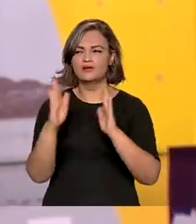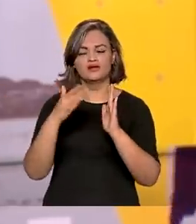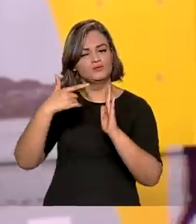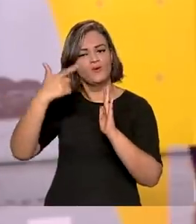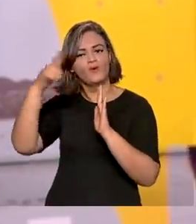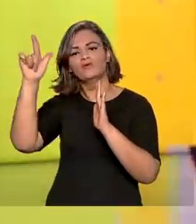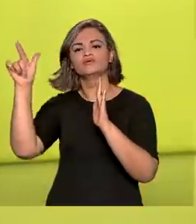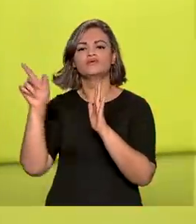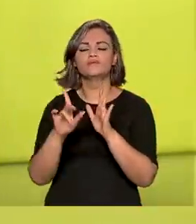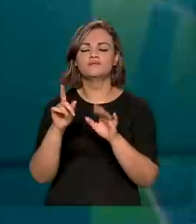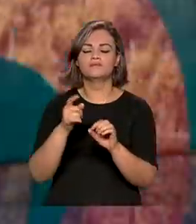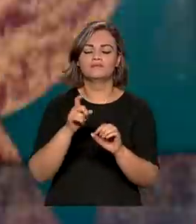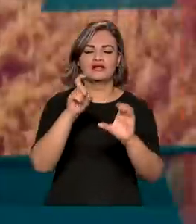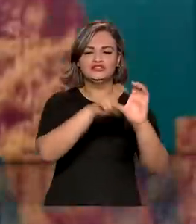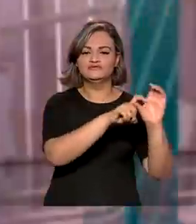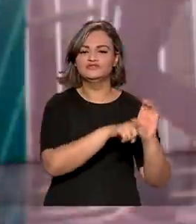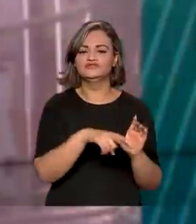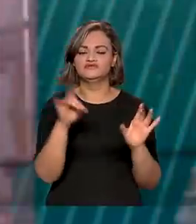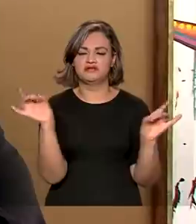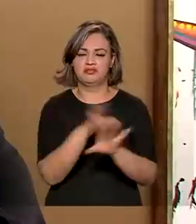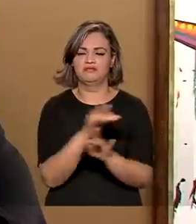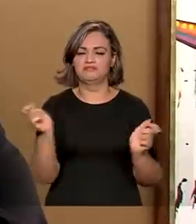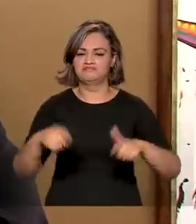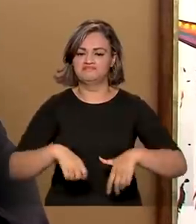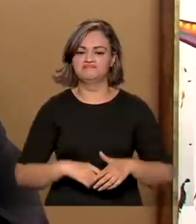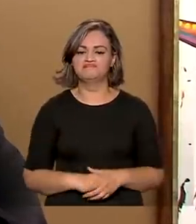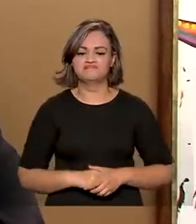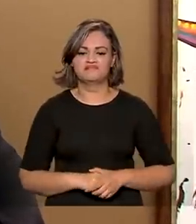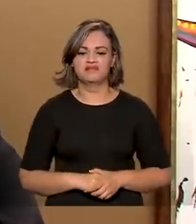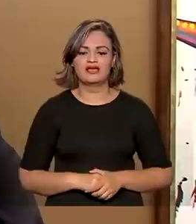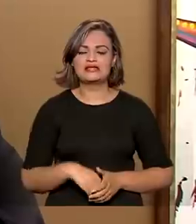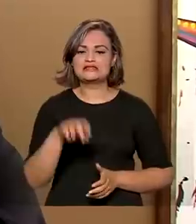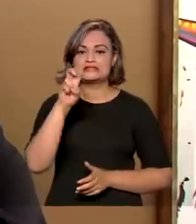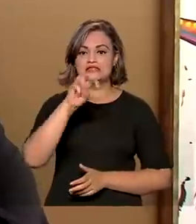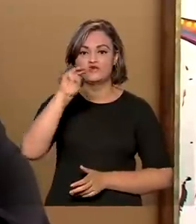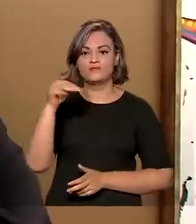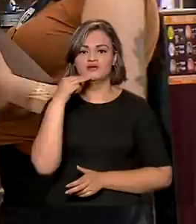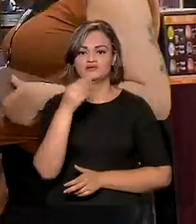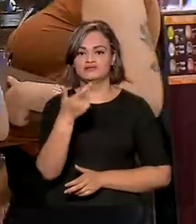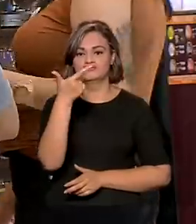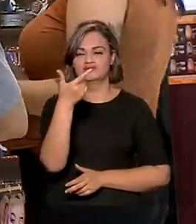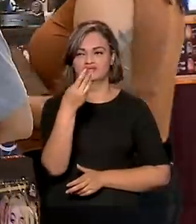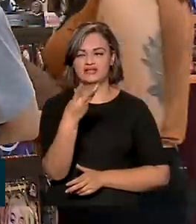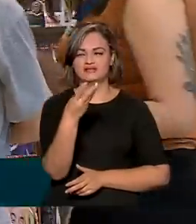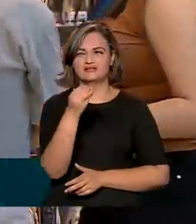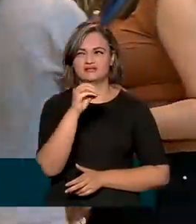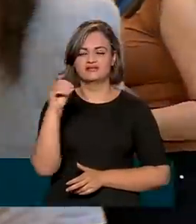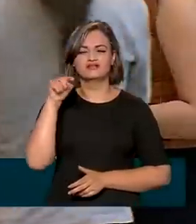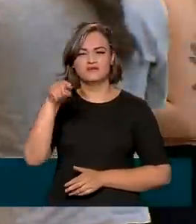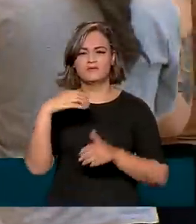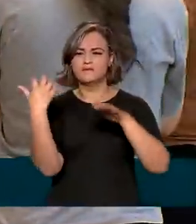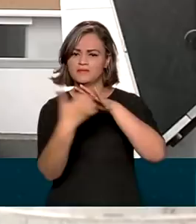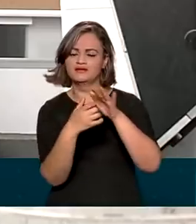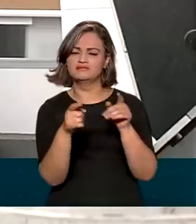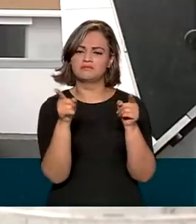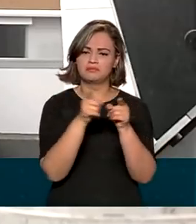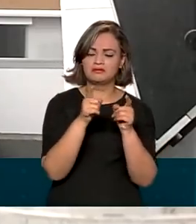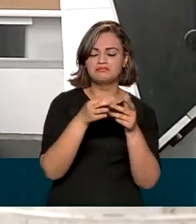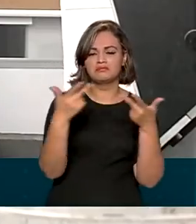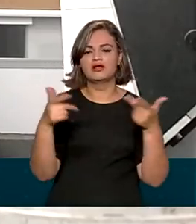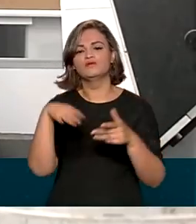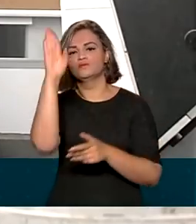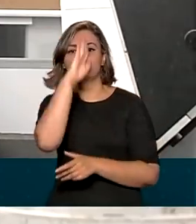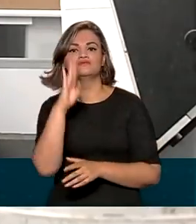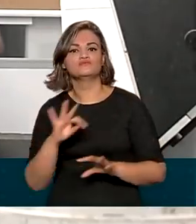estendido para quitar totalmente a dívida. 5 milhões e 300 mil micro e pequenas empresas em